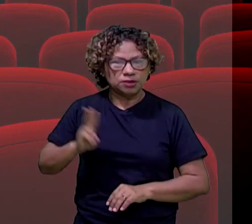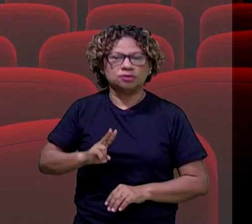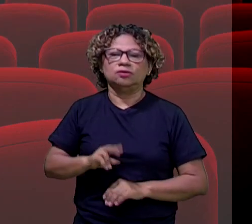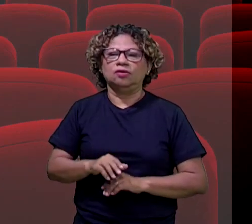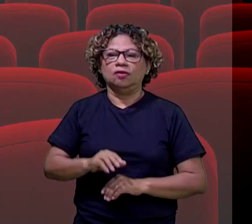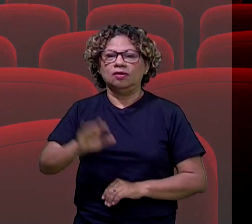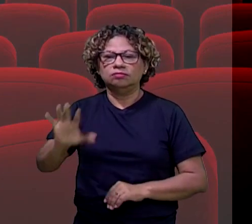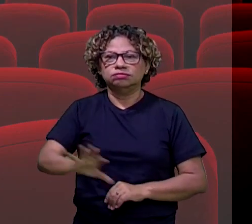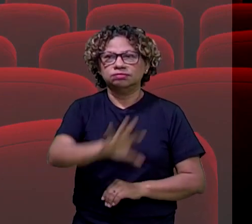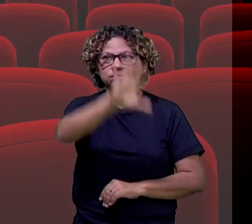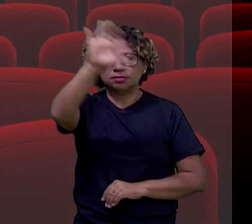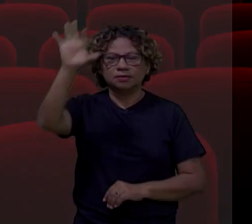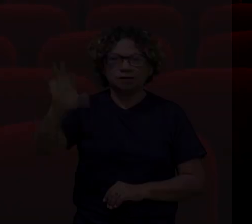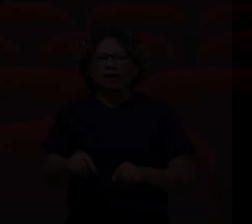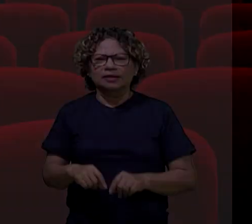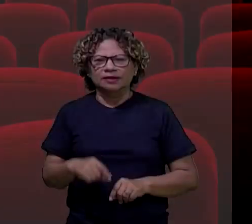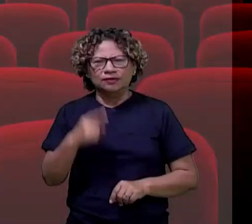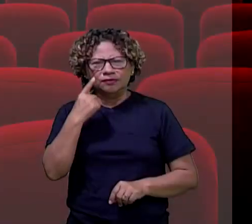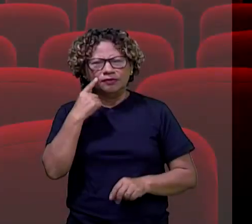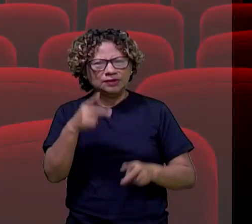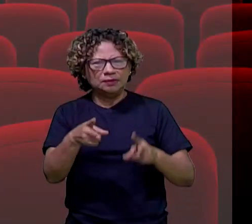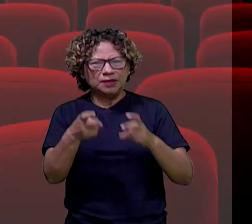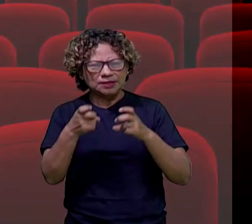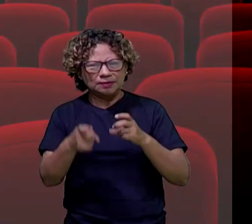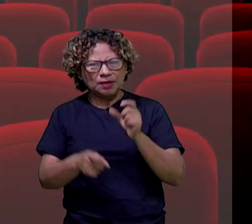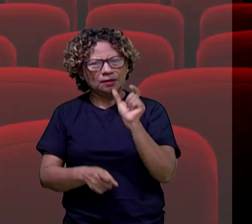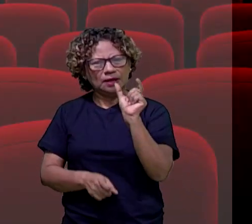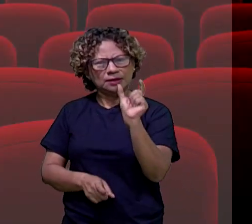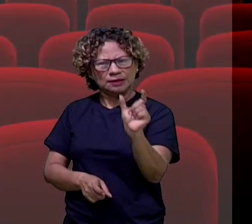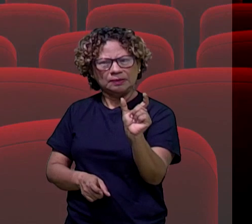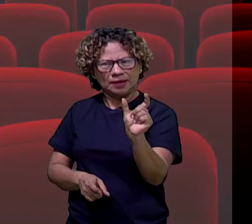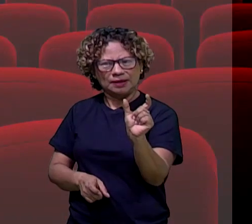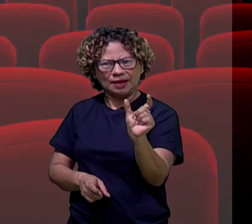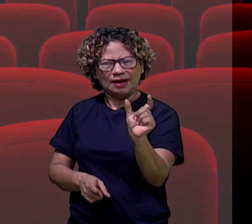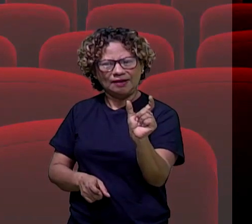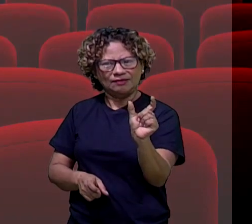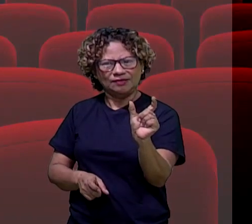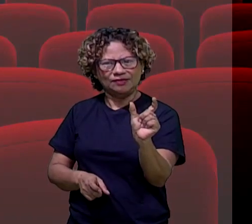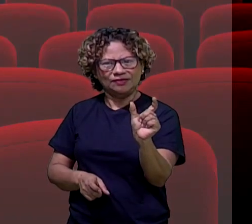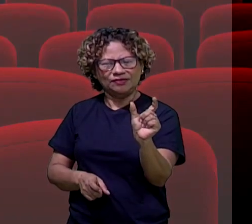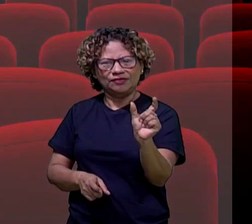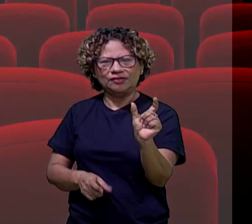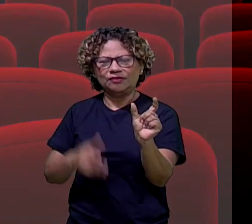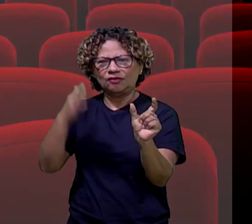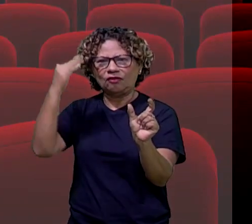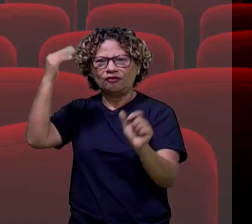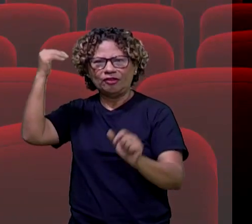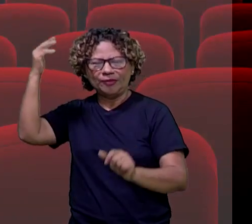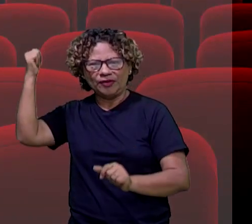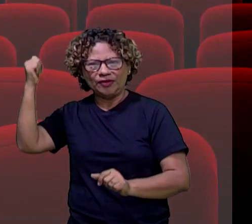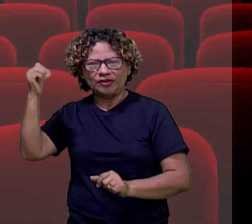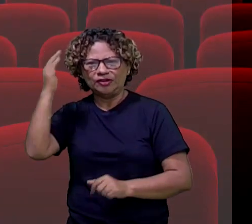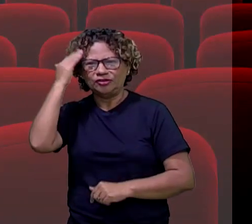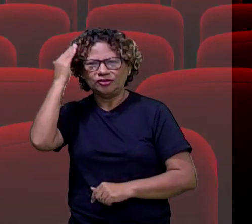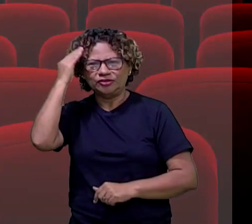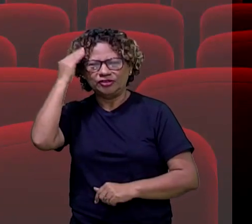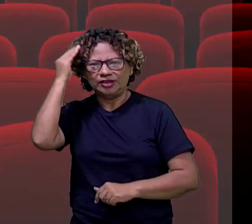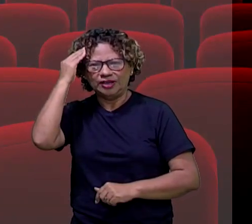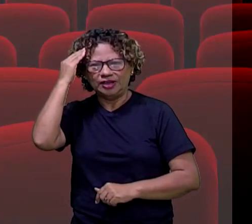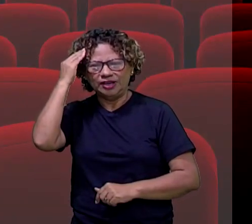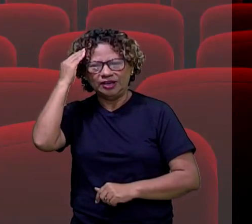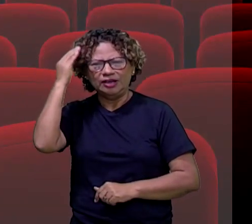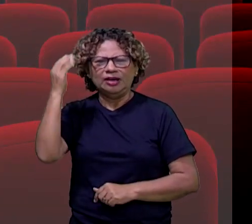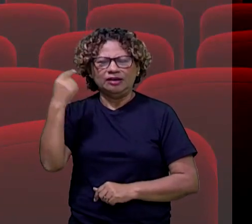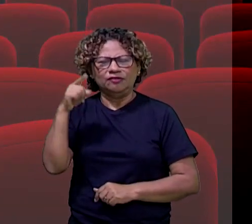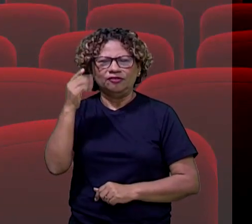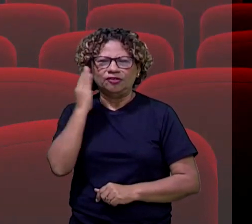região do nosso país. Não sei como foi, só sei que foi assim, ficou bastante famosa, não E fica aí o recado para vocês pesquisarem